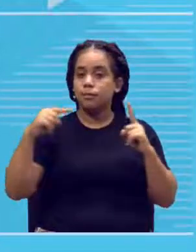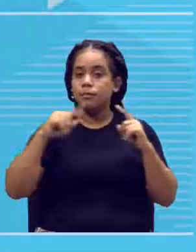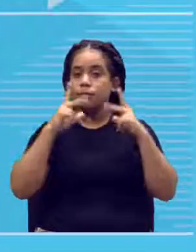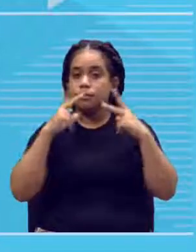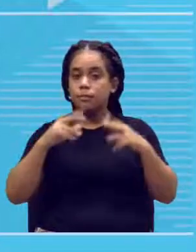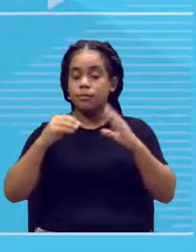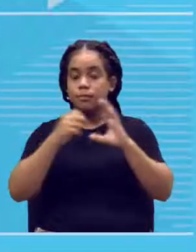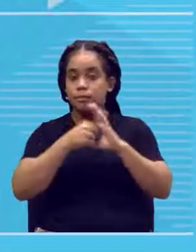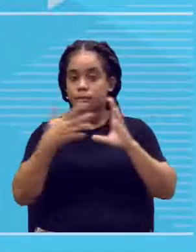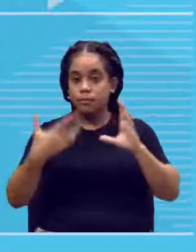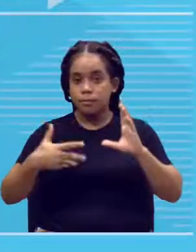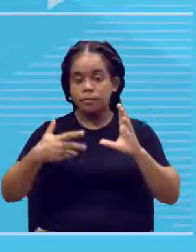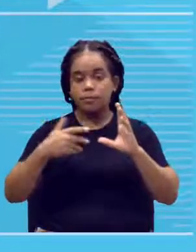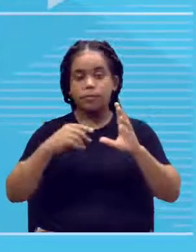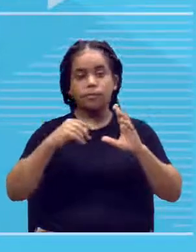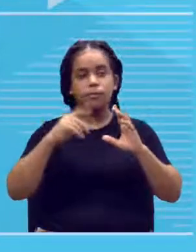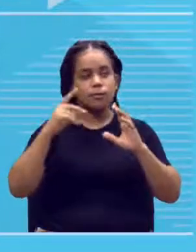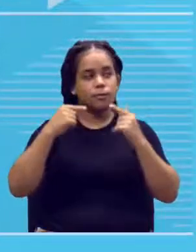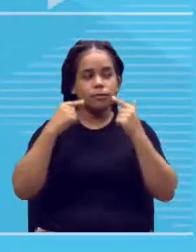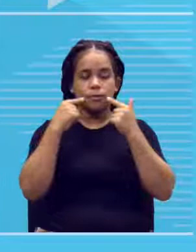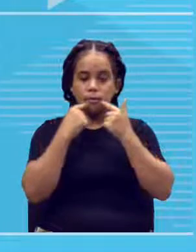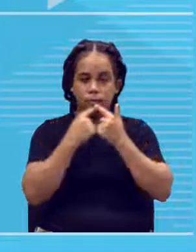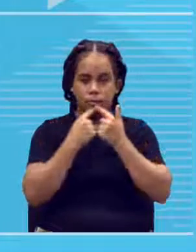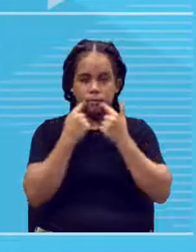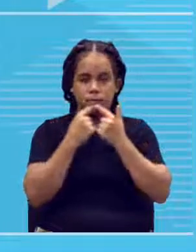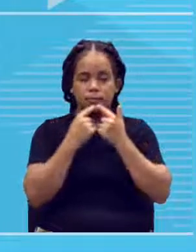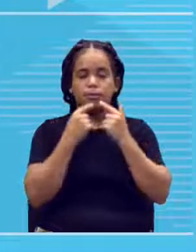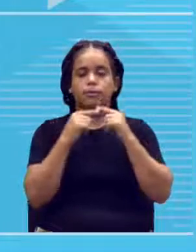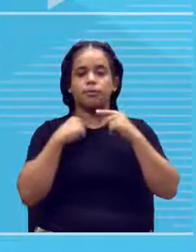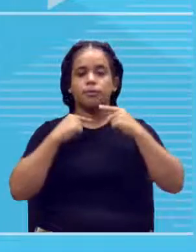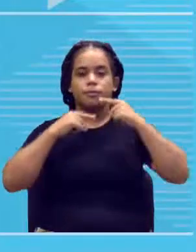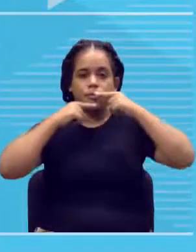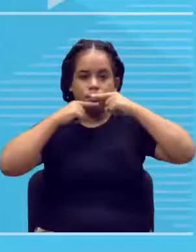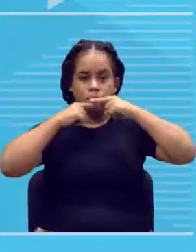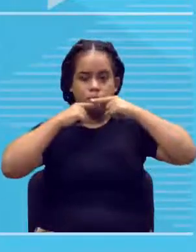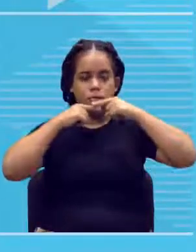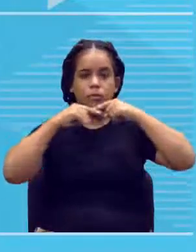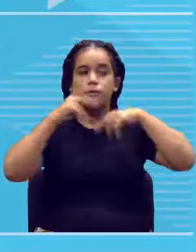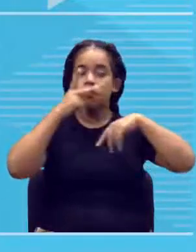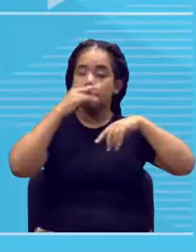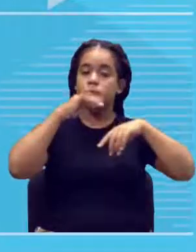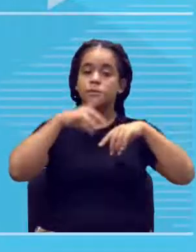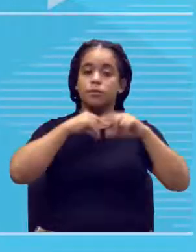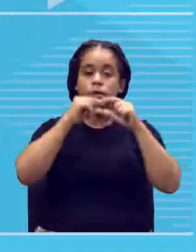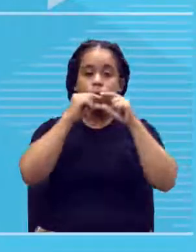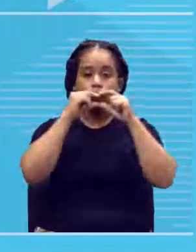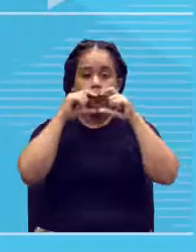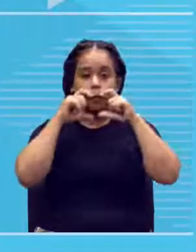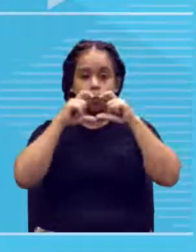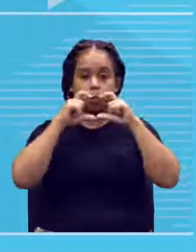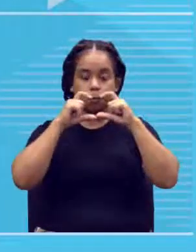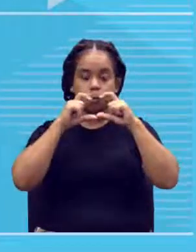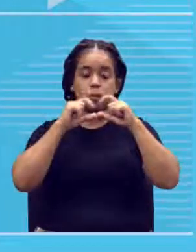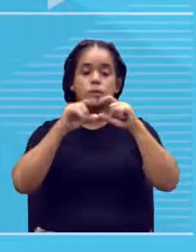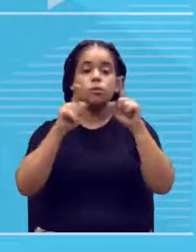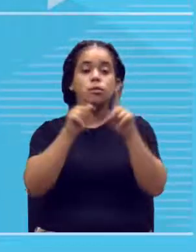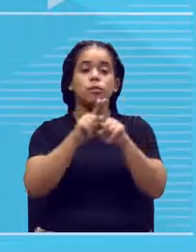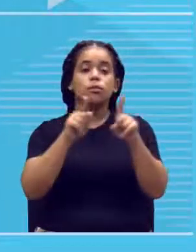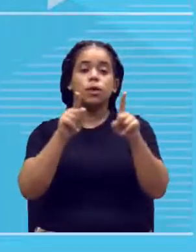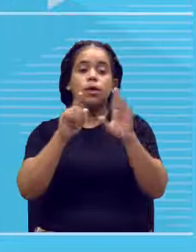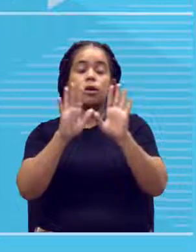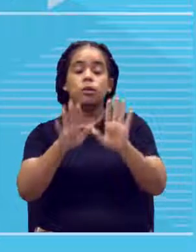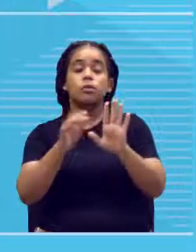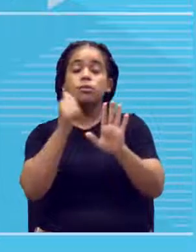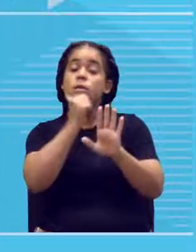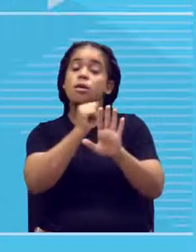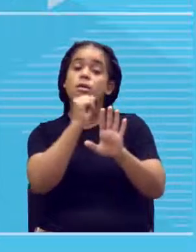característica? É lábio da boca. Agora, o pai tem lábios grossos e a mãe tem lábios finos. Ah, o lábio fino